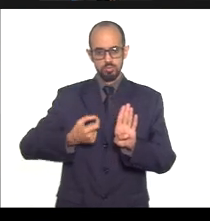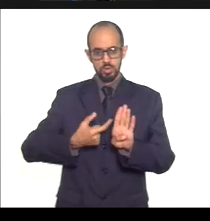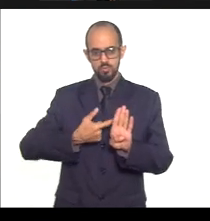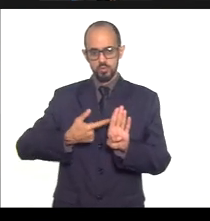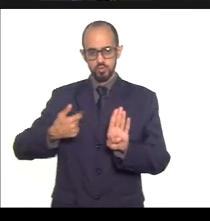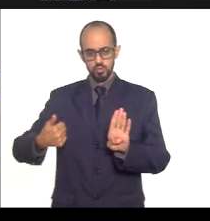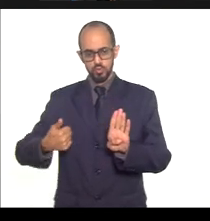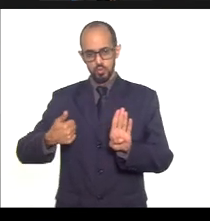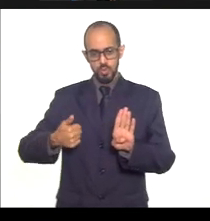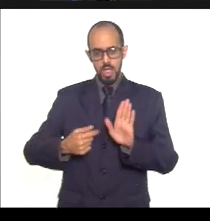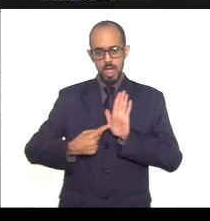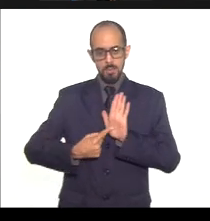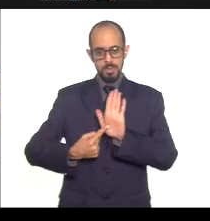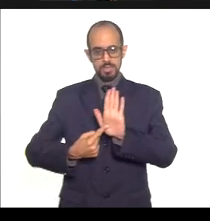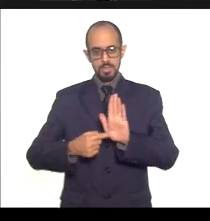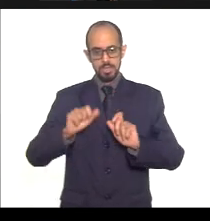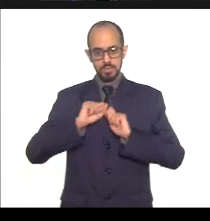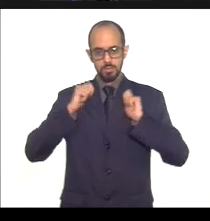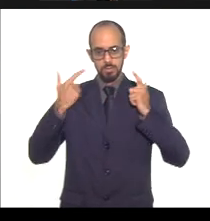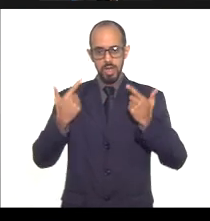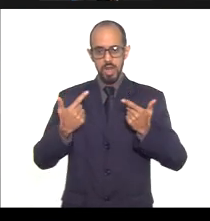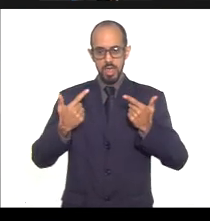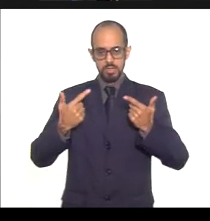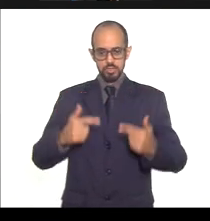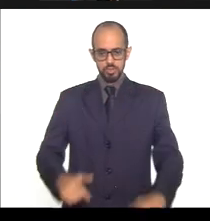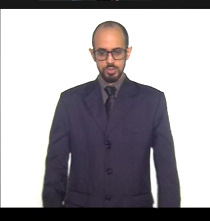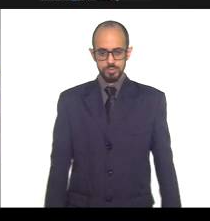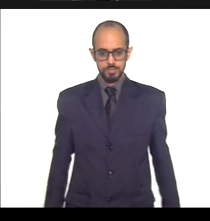Apresentação para a Casa Legislativa, a LERJ.